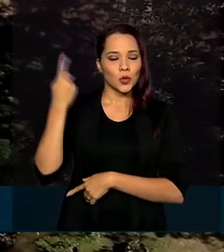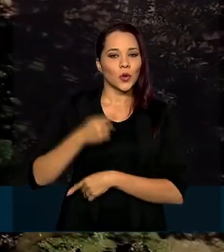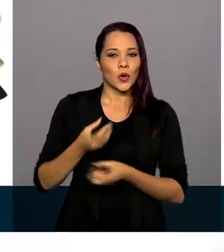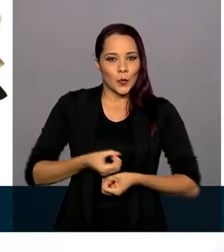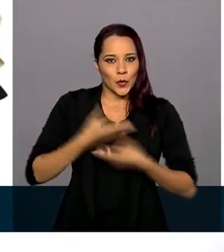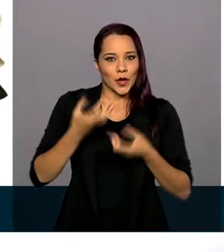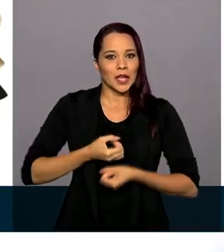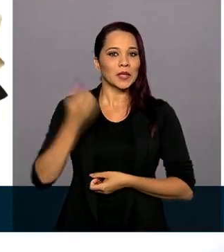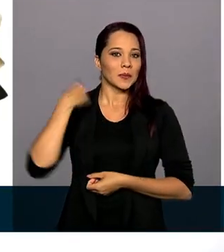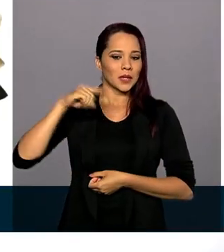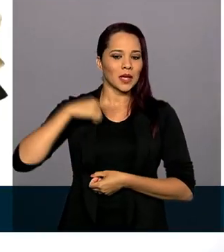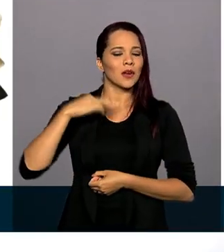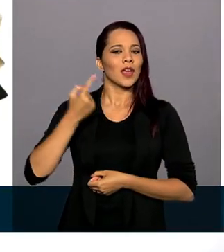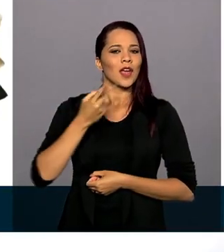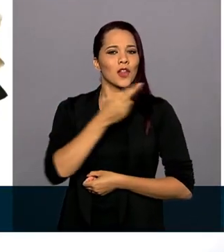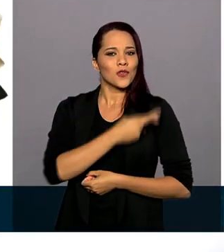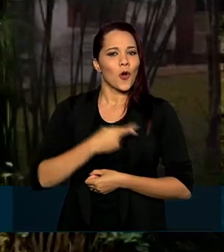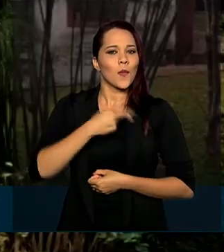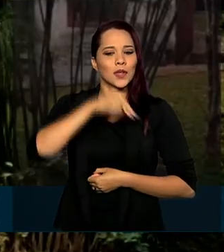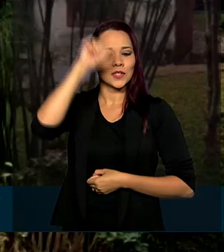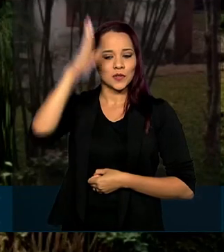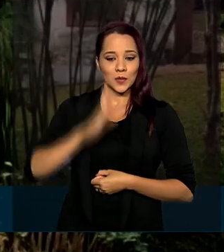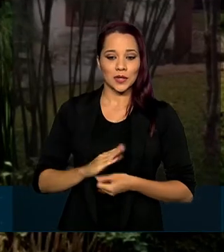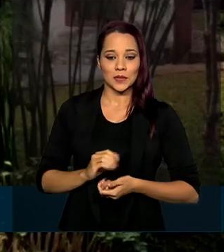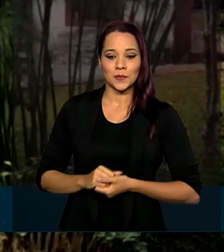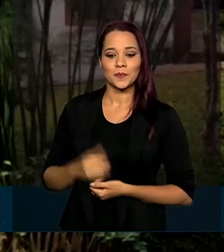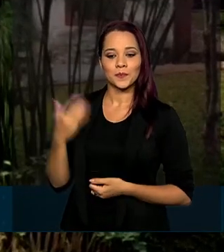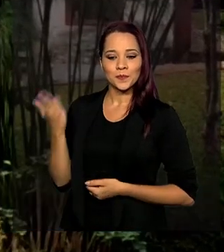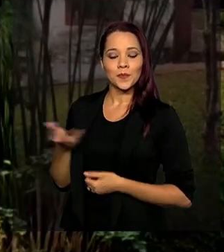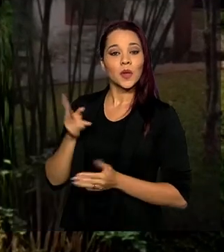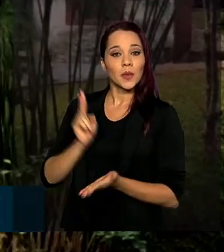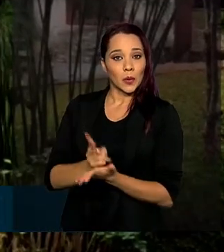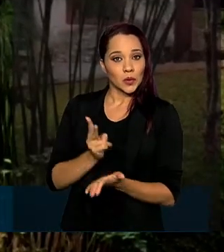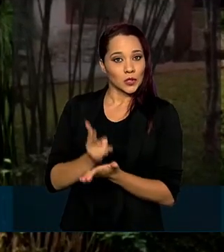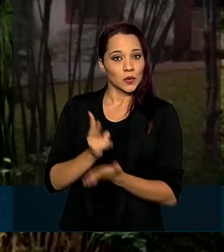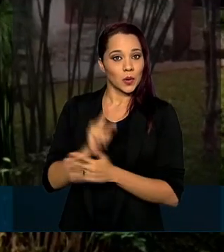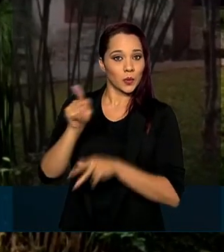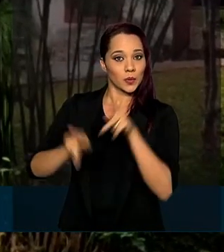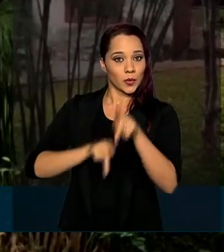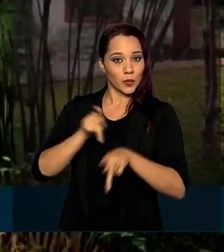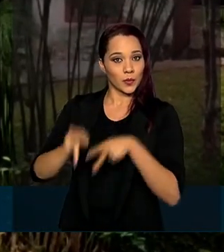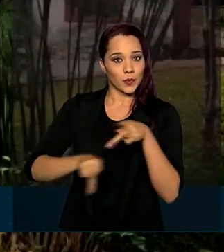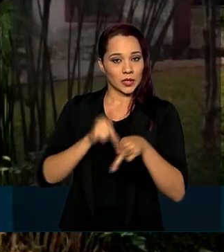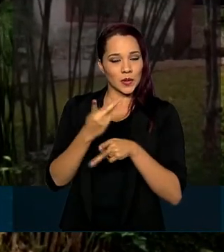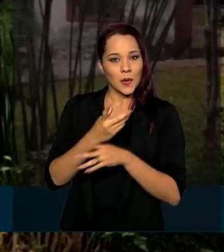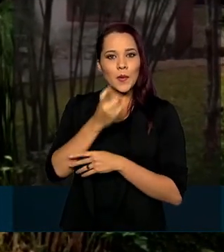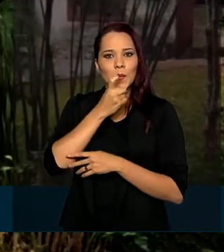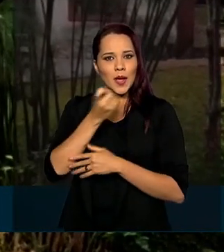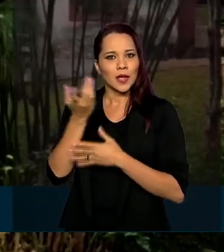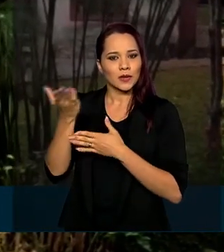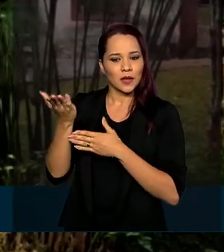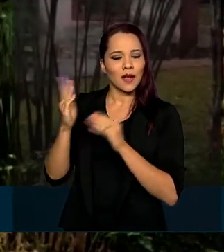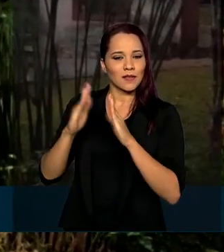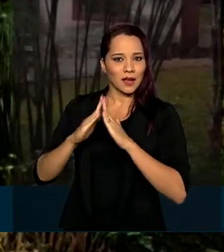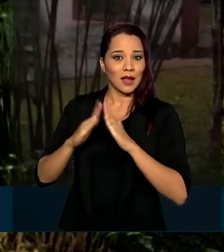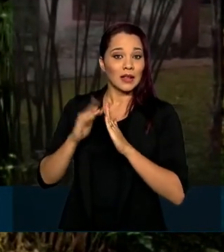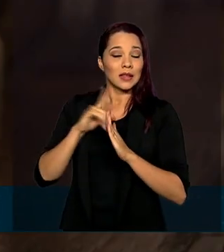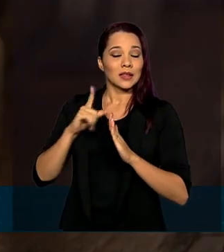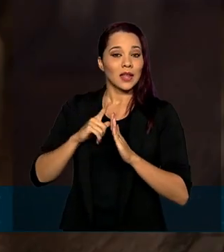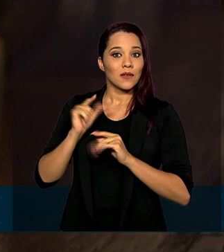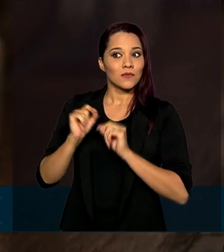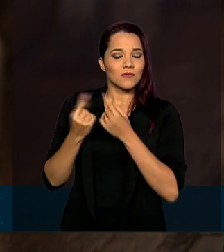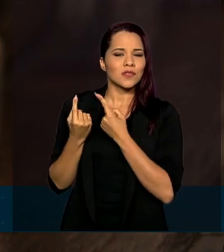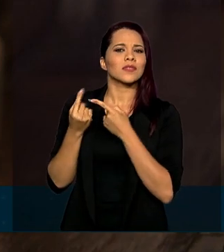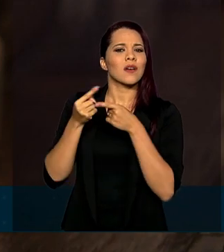precursores do romantismo no país. Para manter o nosso público próximo da casa, nós tivemos um grande